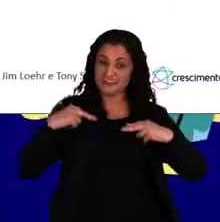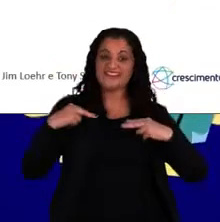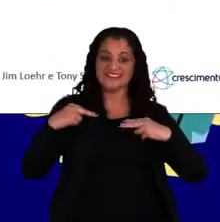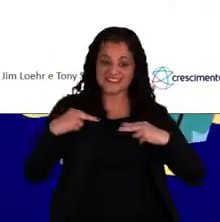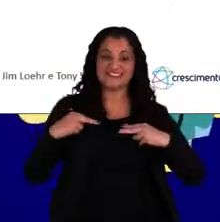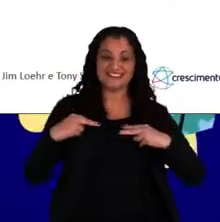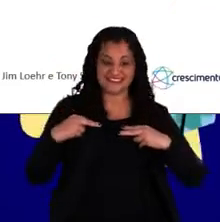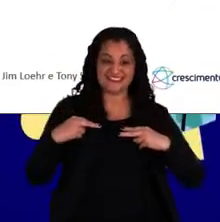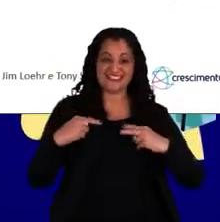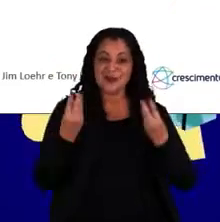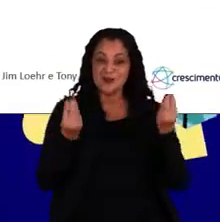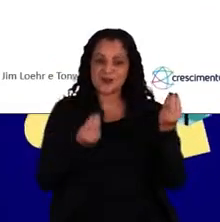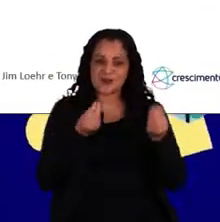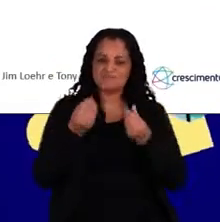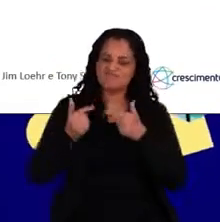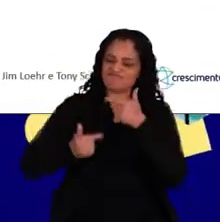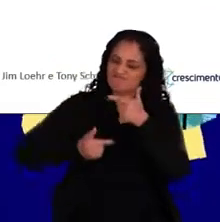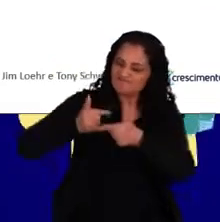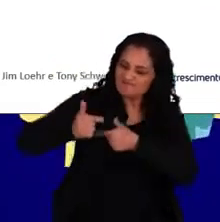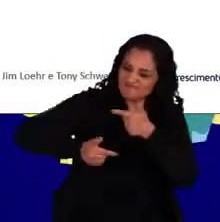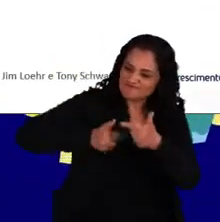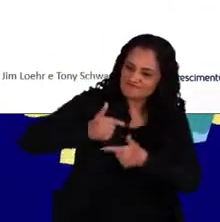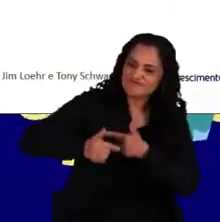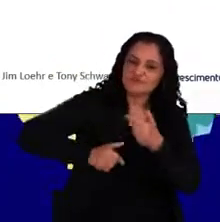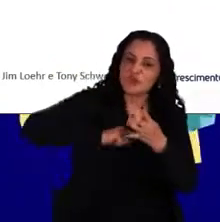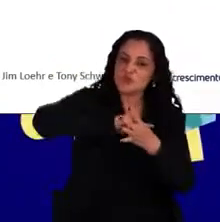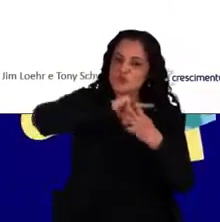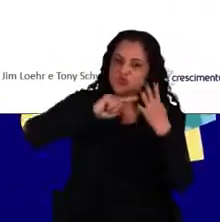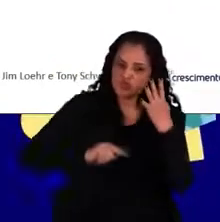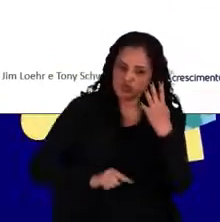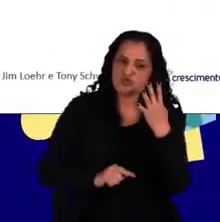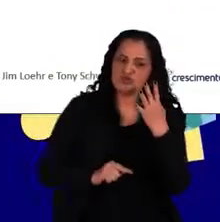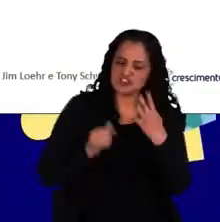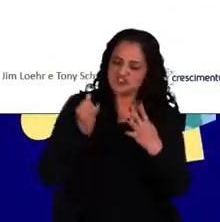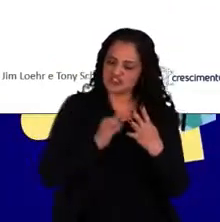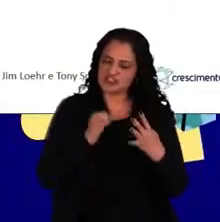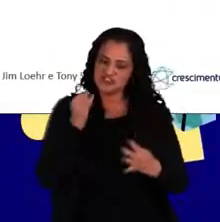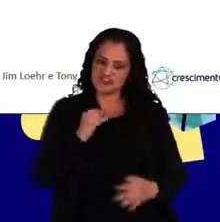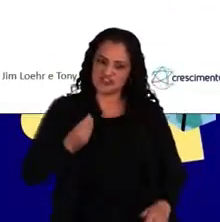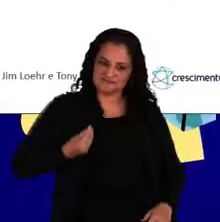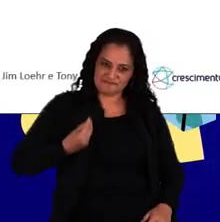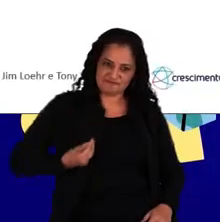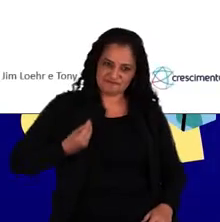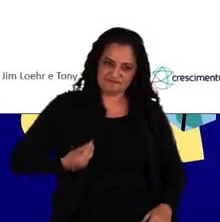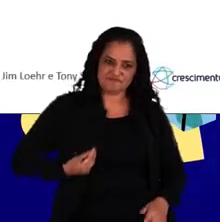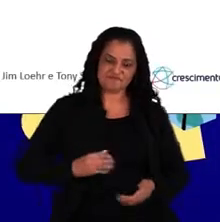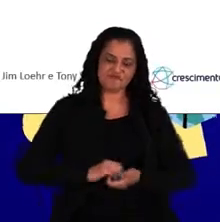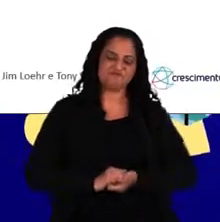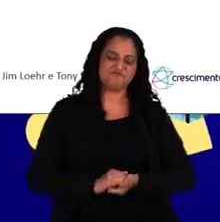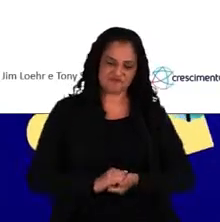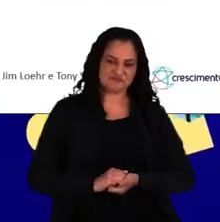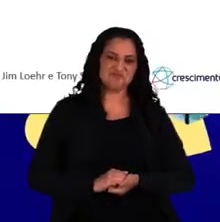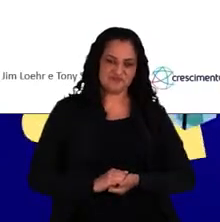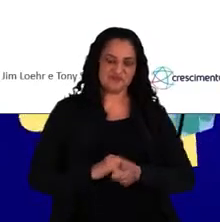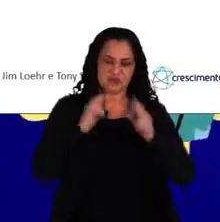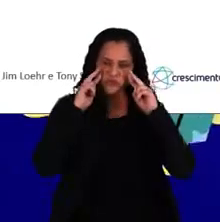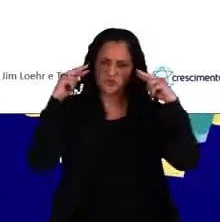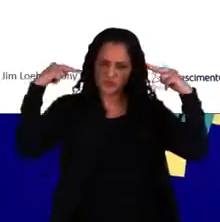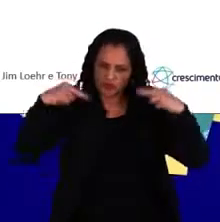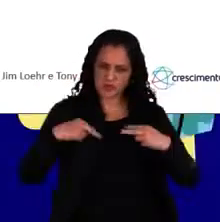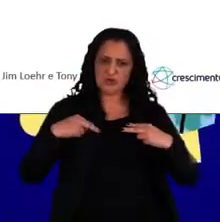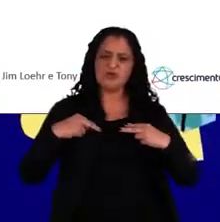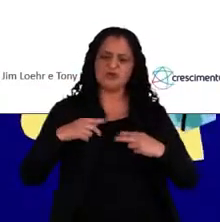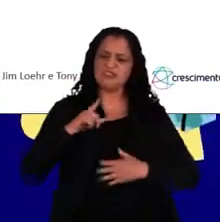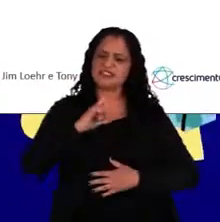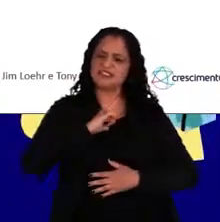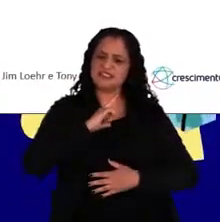olhar para si e como vem trabalhando essas quatro dimensões de energia na sua vida. Uma vez que eu olho